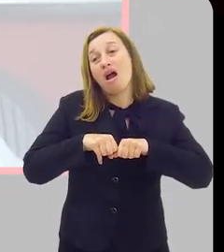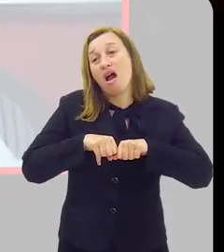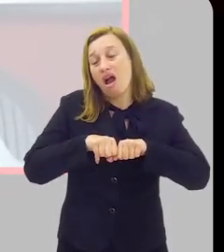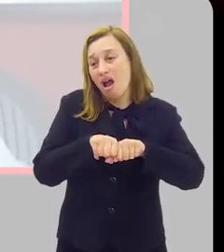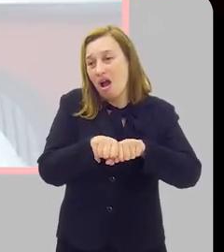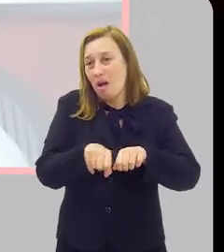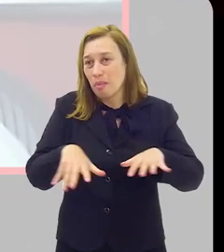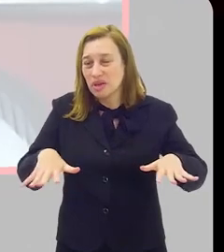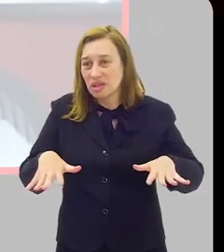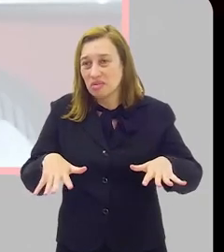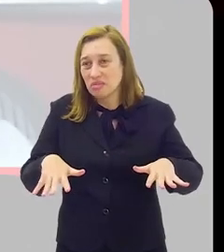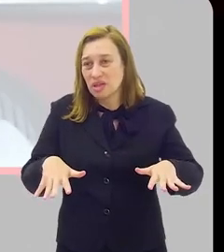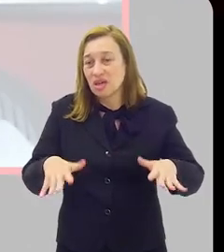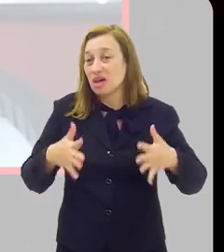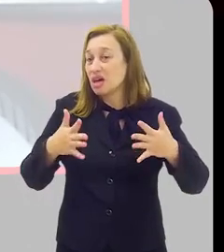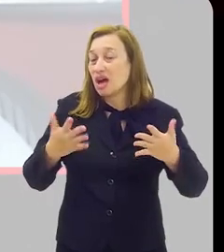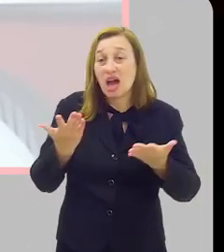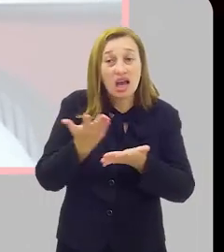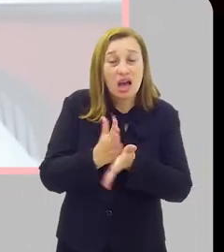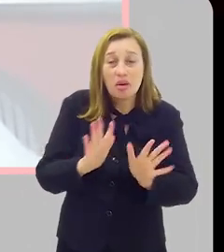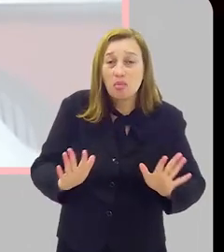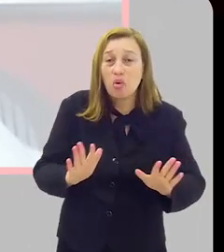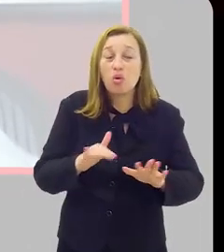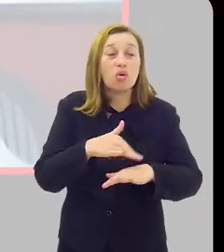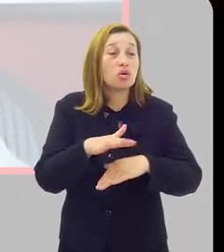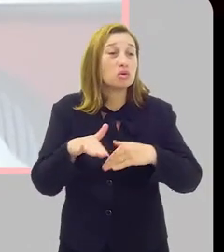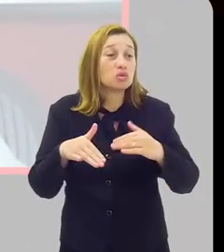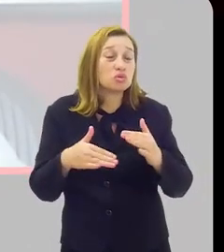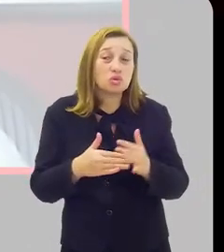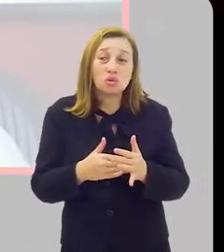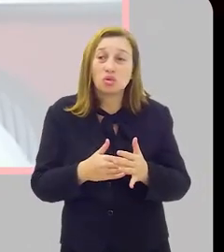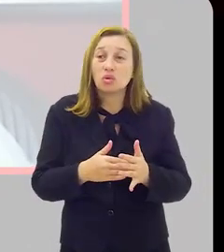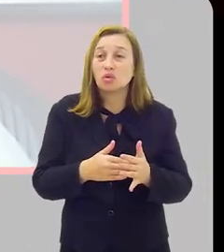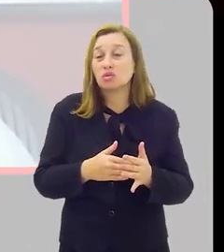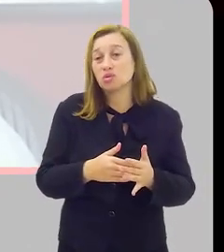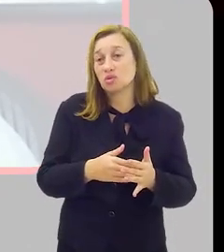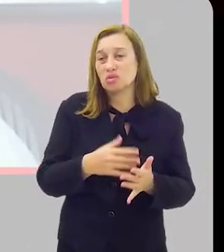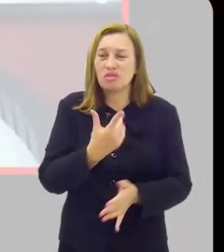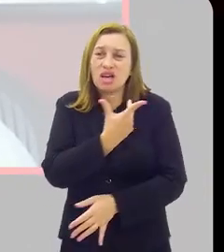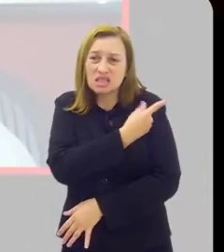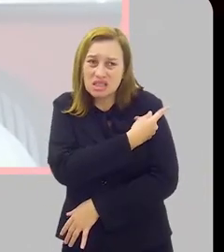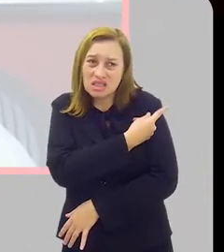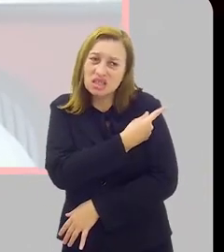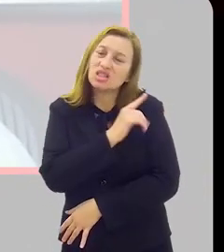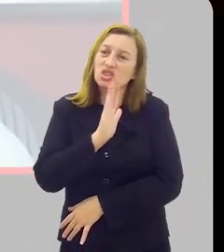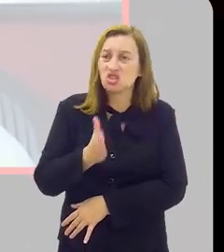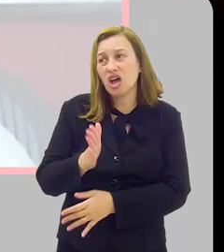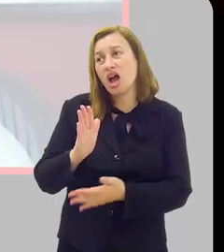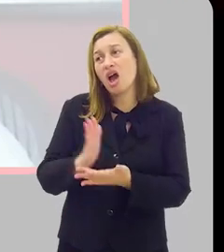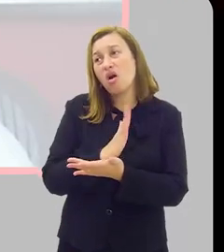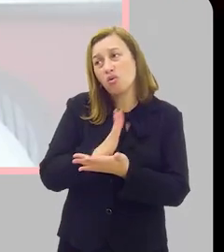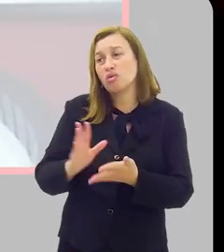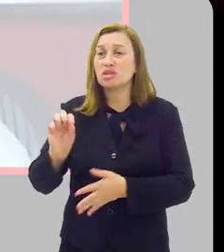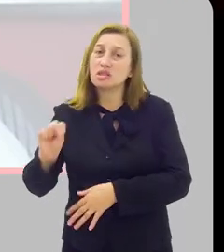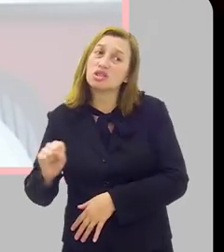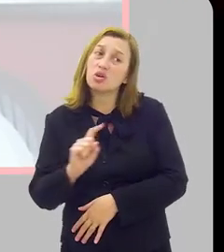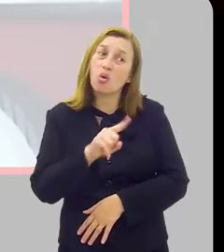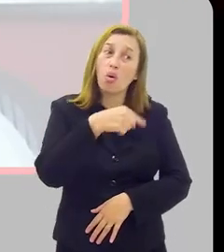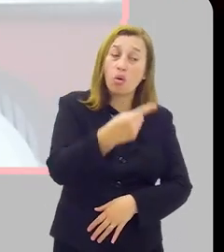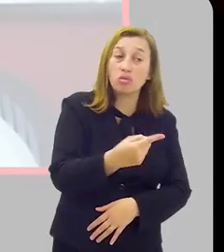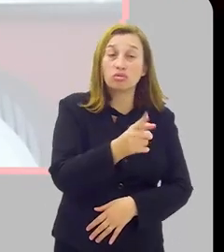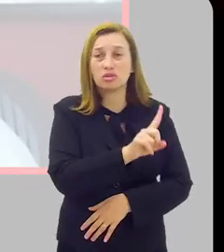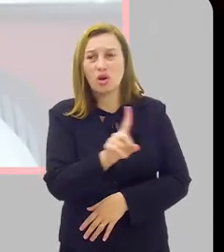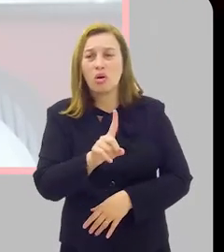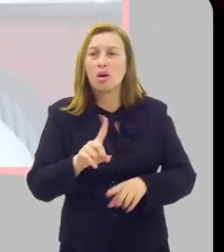diminuiu, os casos ficaram muito leves, todo mundo tinha tomado doses de vacina regulamentares,